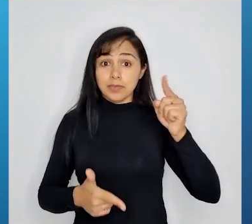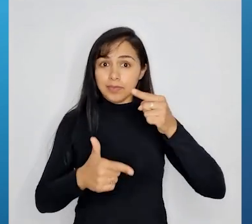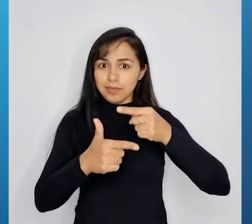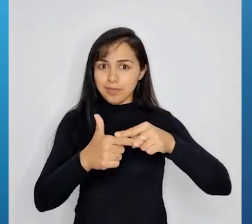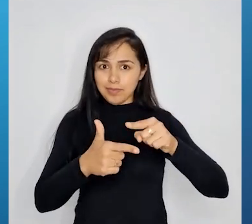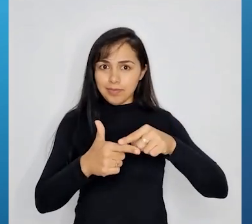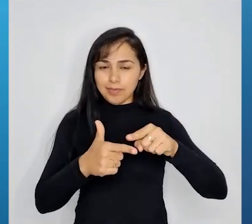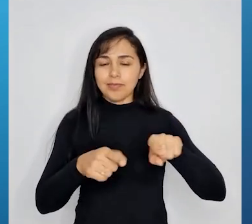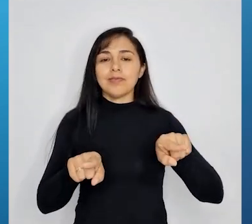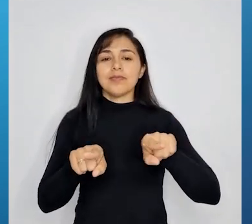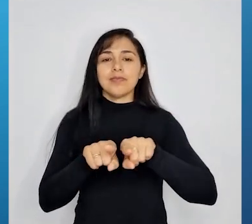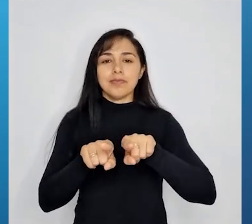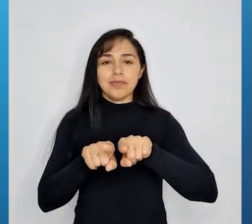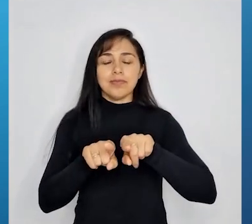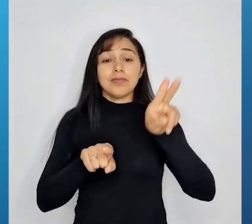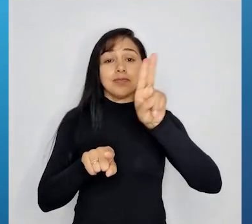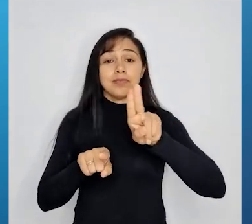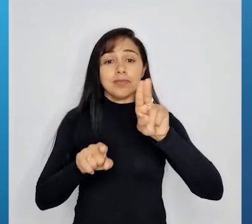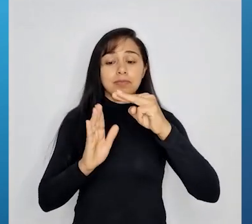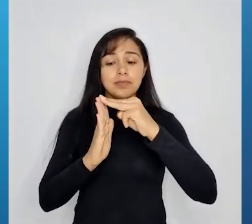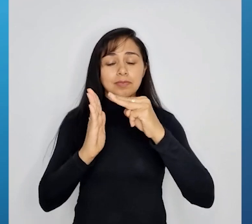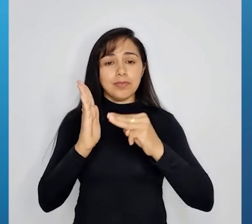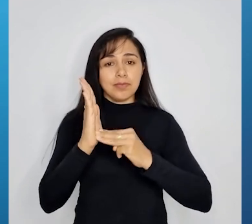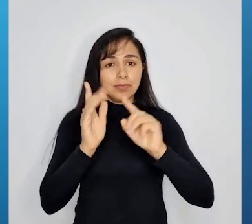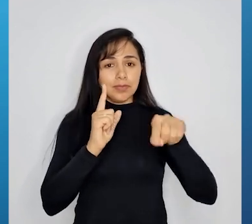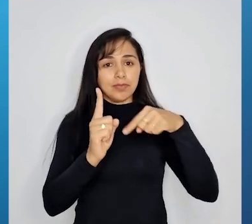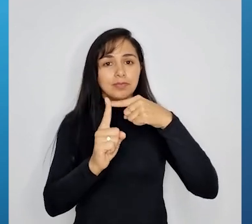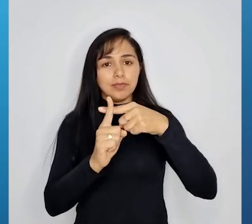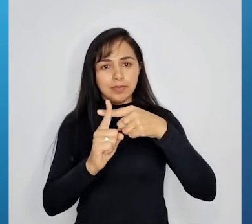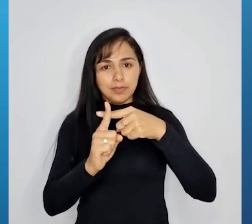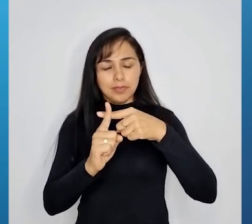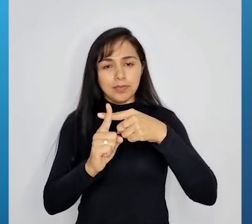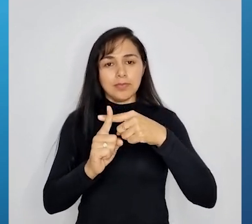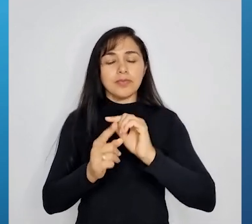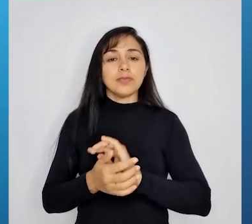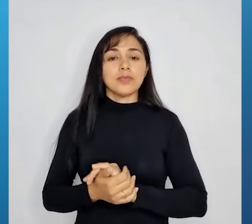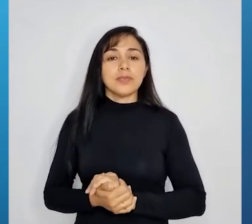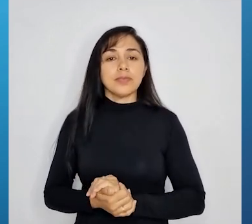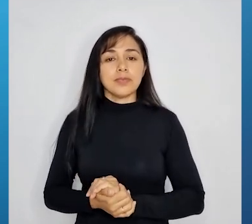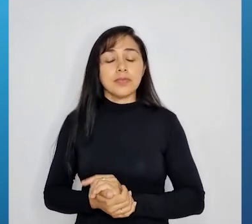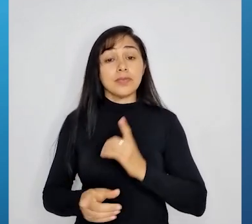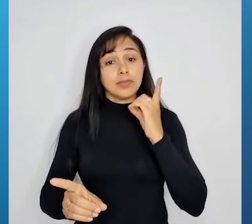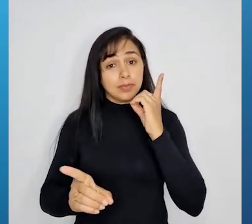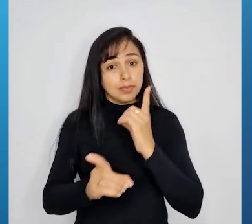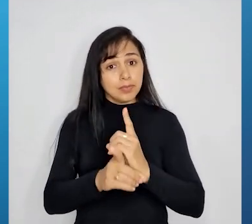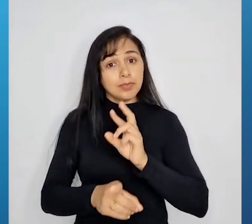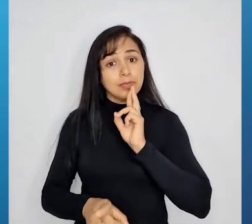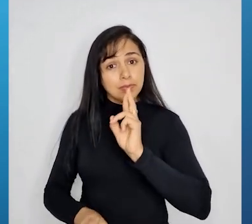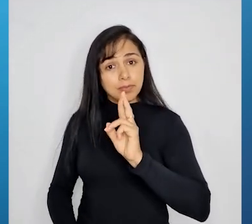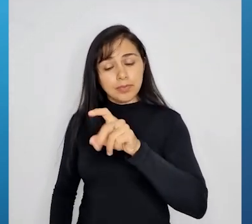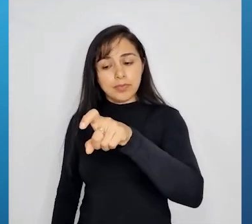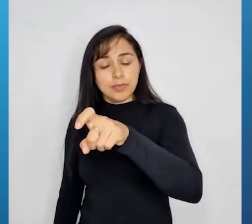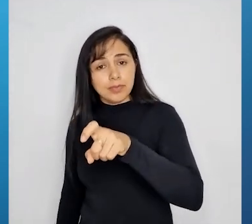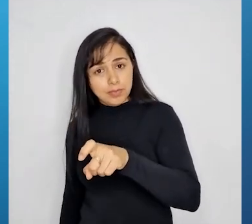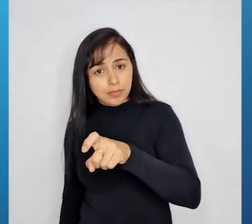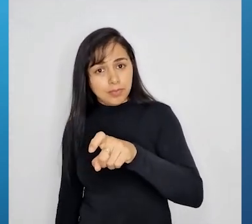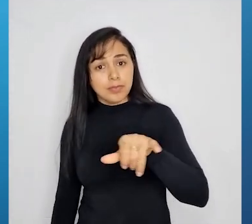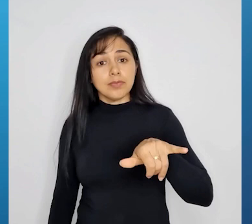problema para a gente aplicar esse método da adição. Olha só. Determinar a solução x e y do sistema.